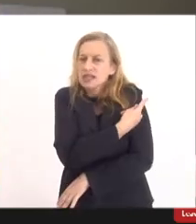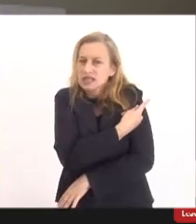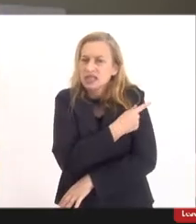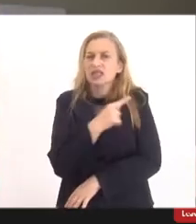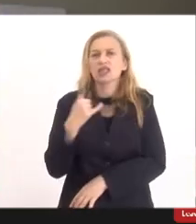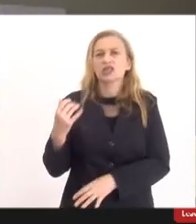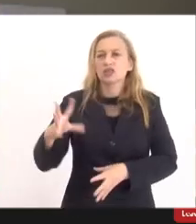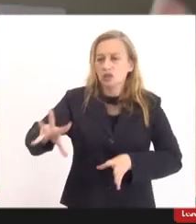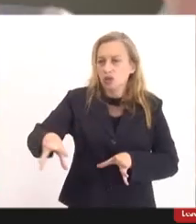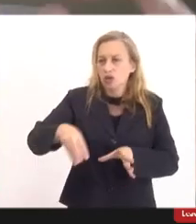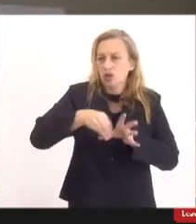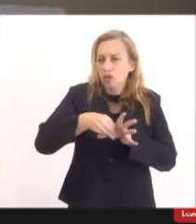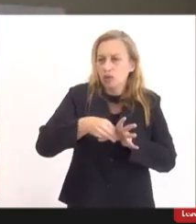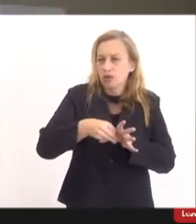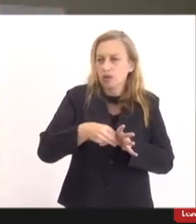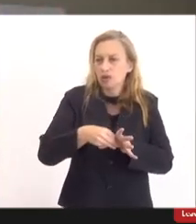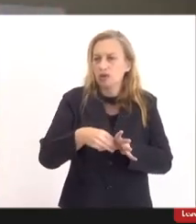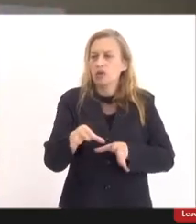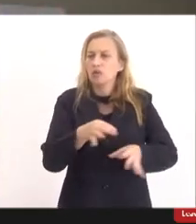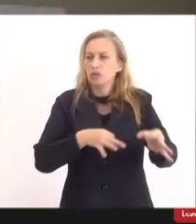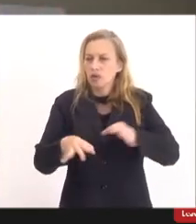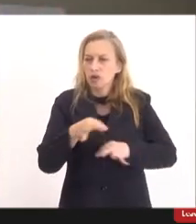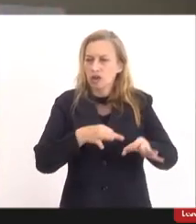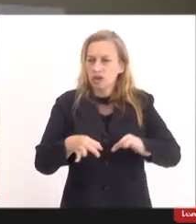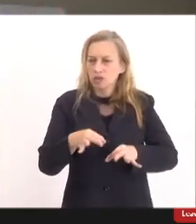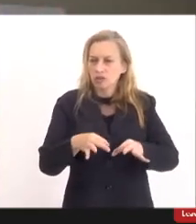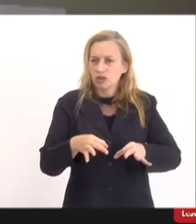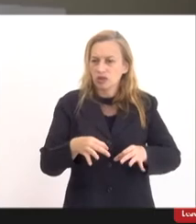são incorporadas ao Programa Nacional de Imunização.